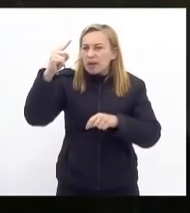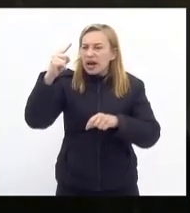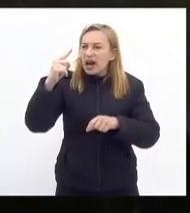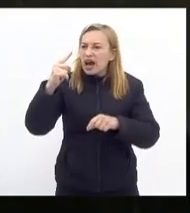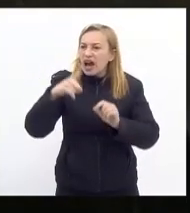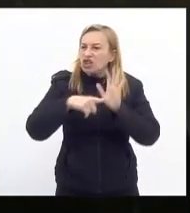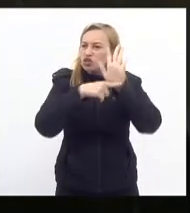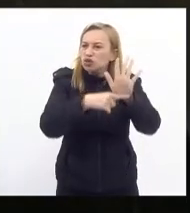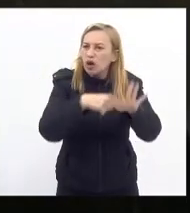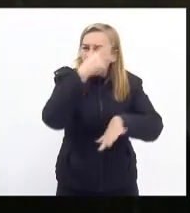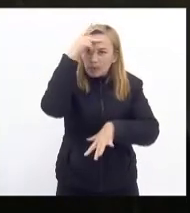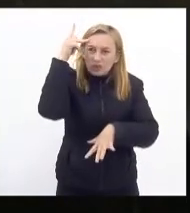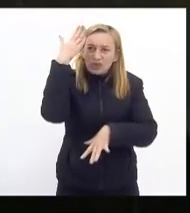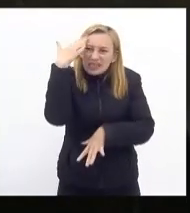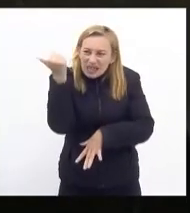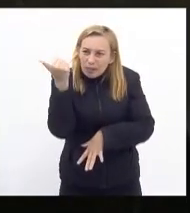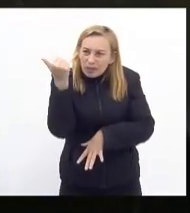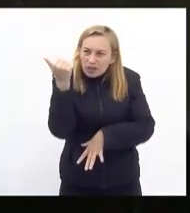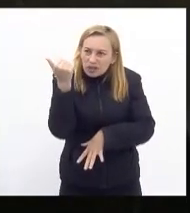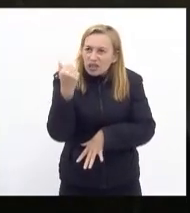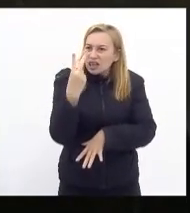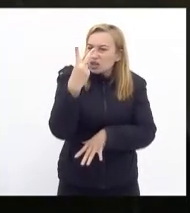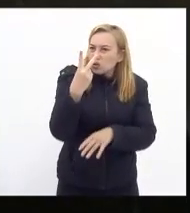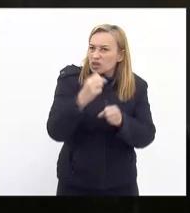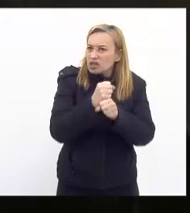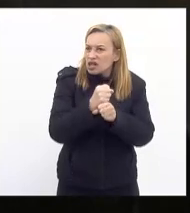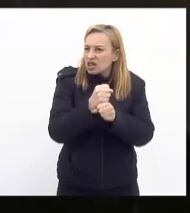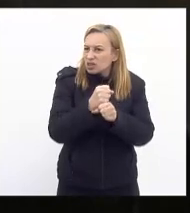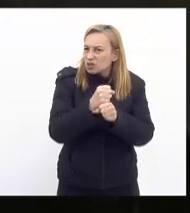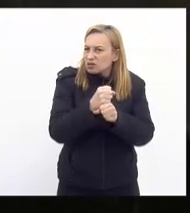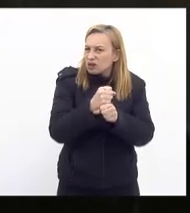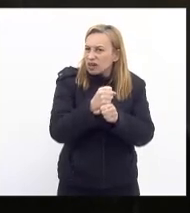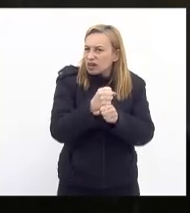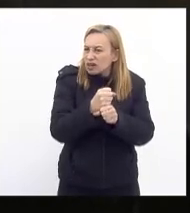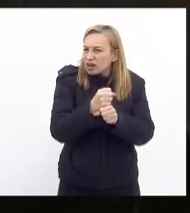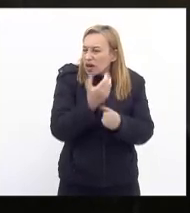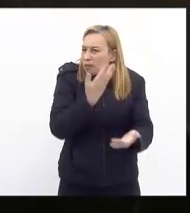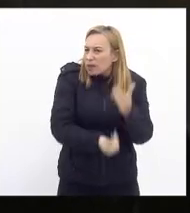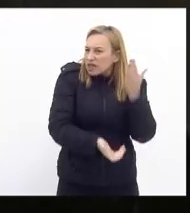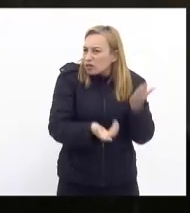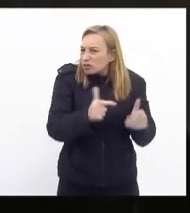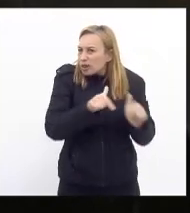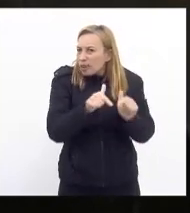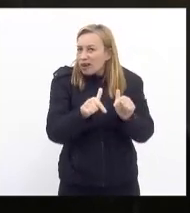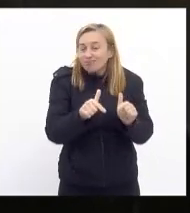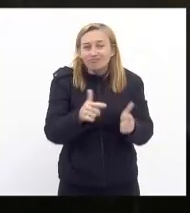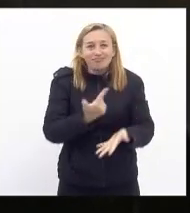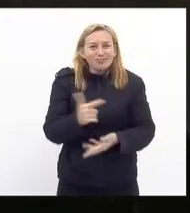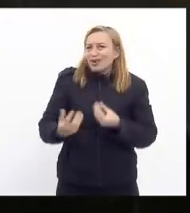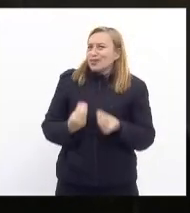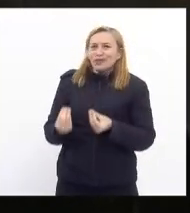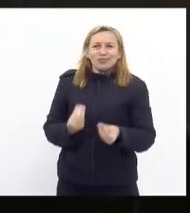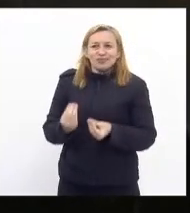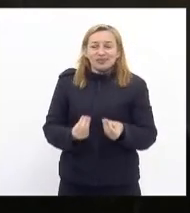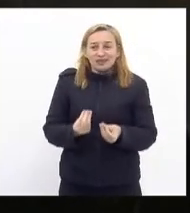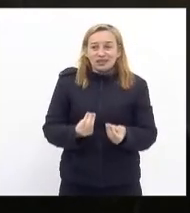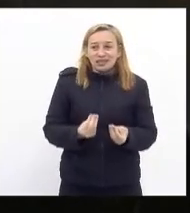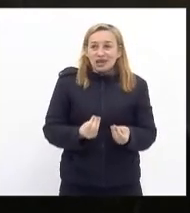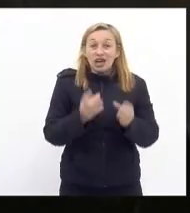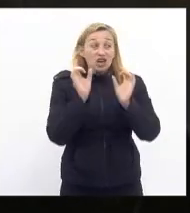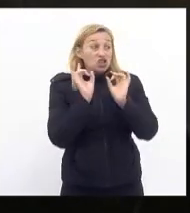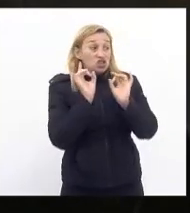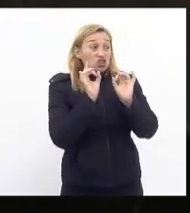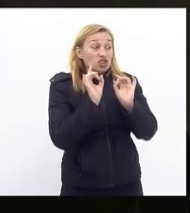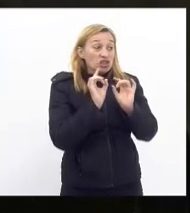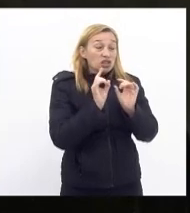incêndio sabendo que daqui a dois anos ele vai embora isso não existe então é jogada política